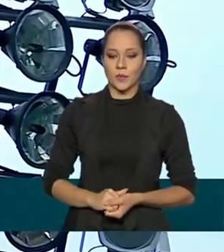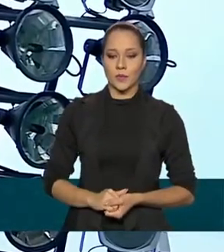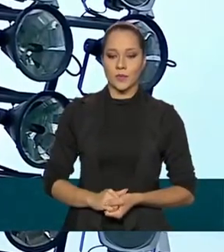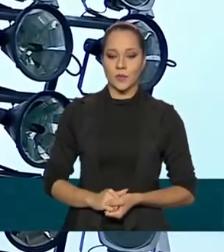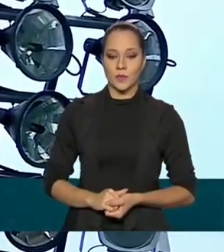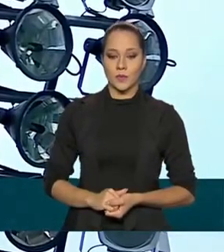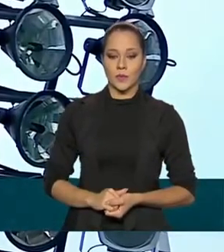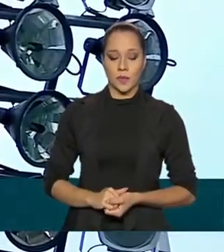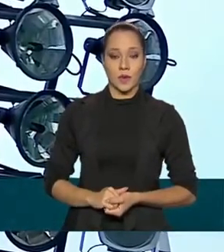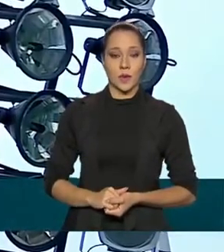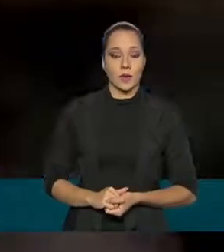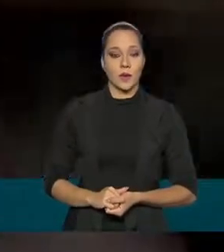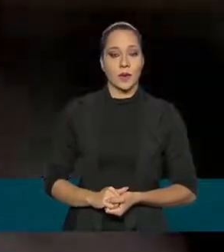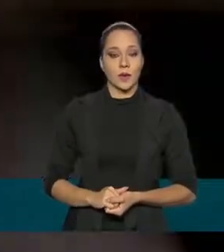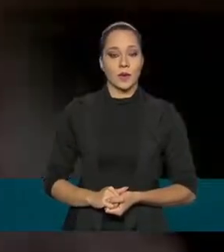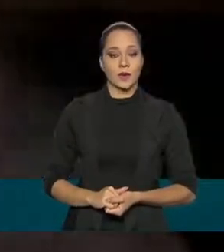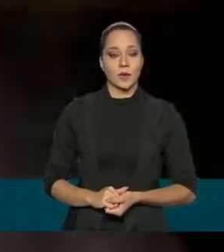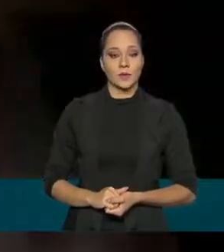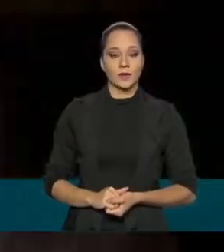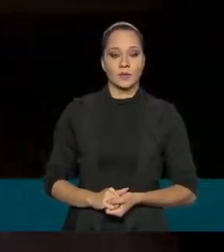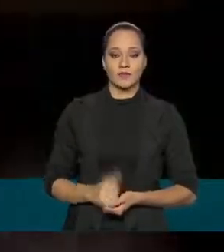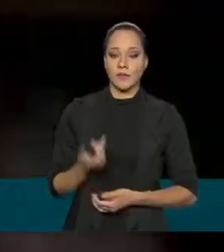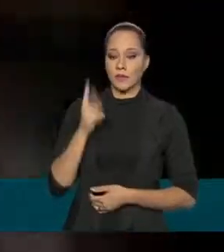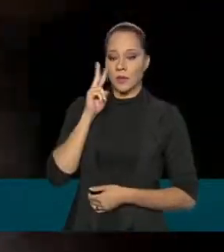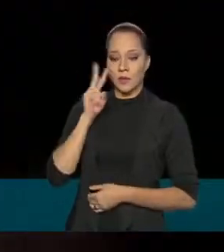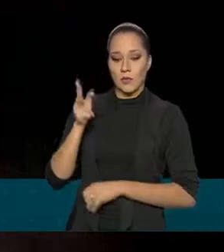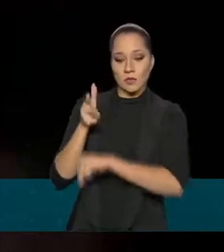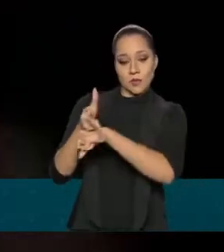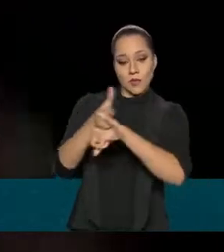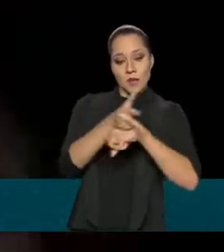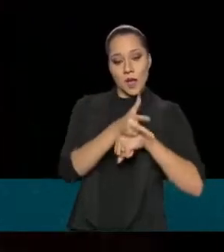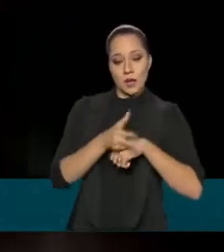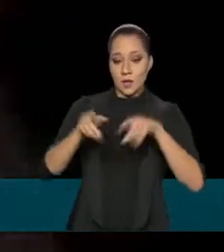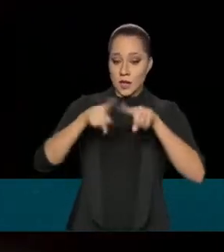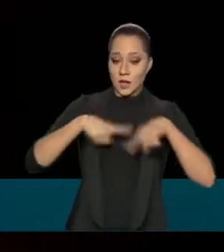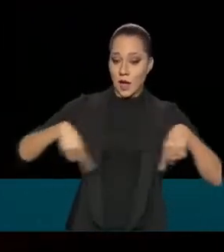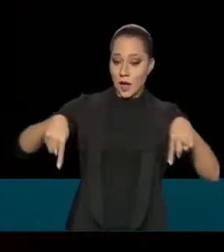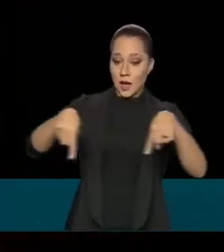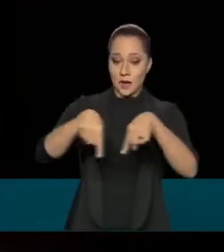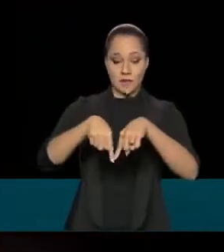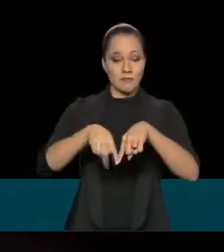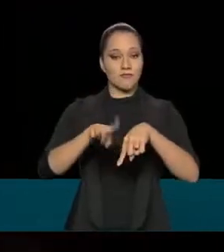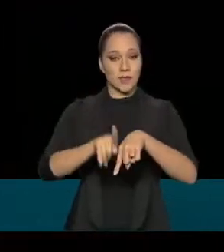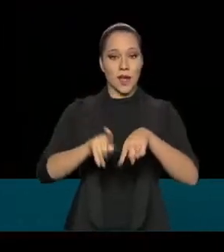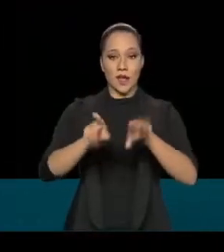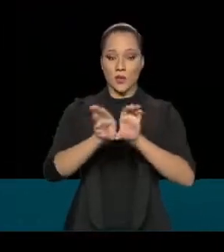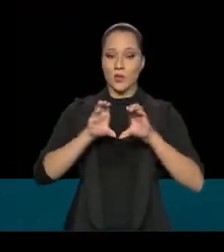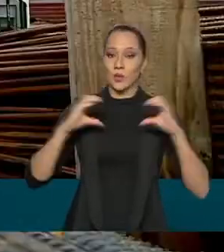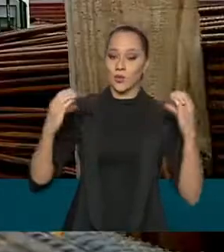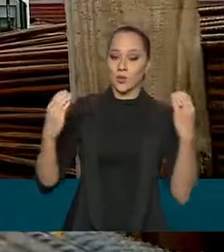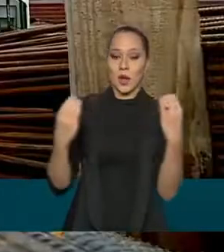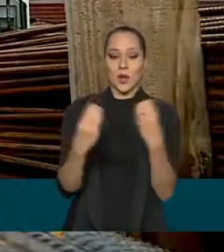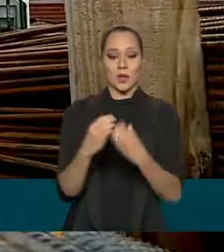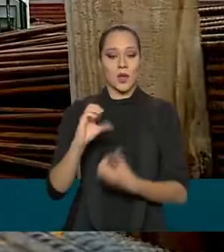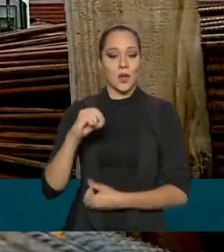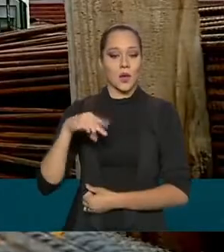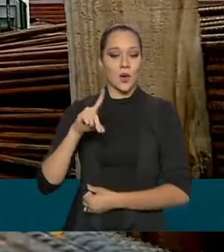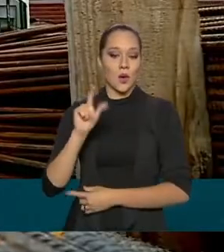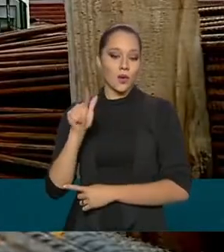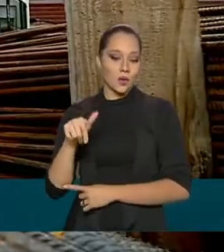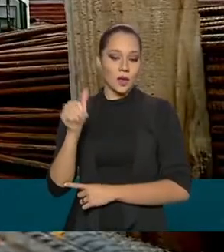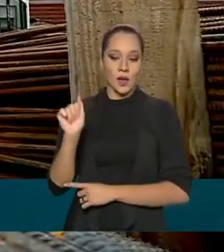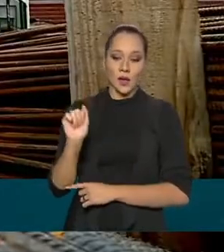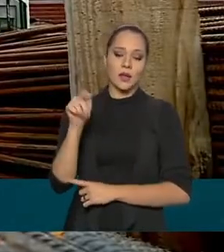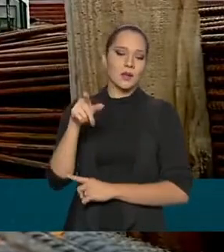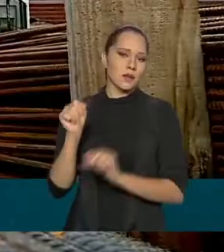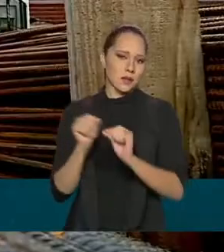São aí as imagens que nós estamos recebendo do estádio Arena Condá, da obra que está sendo